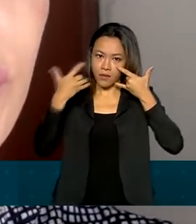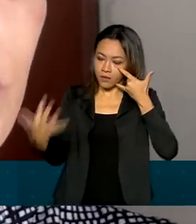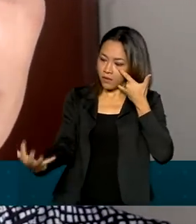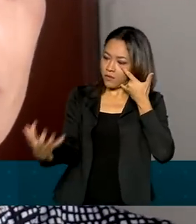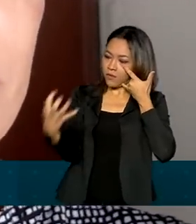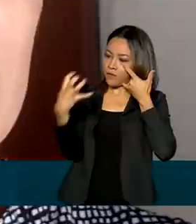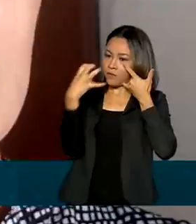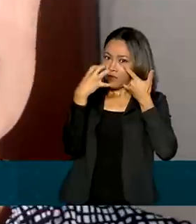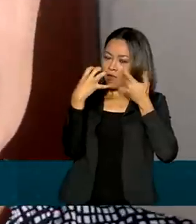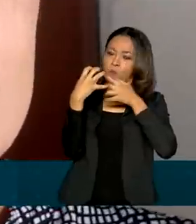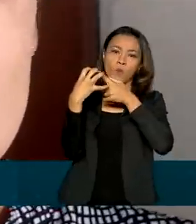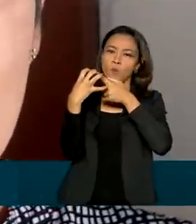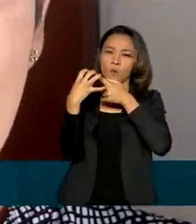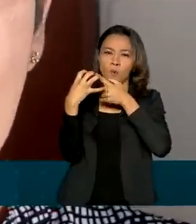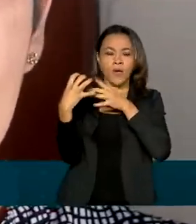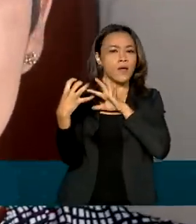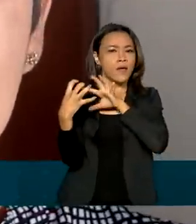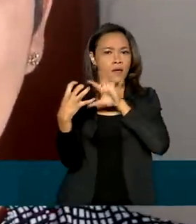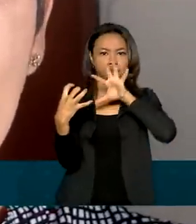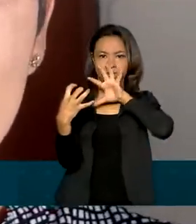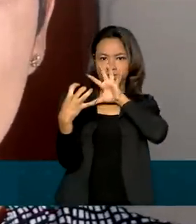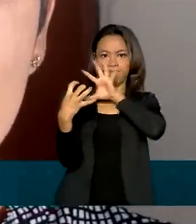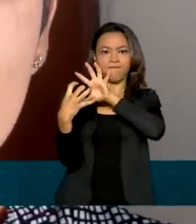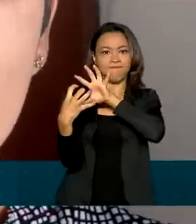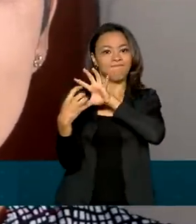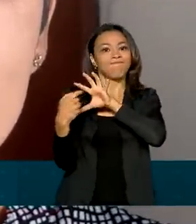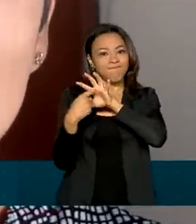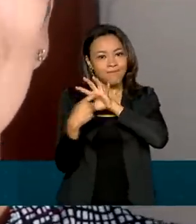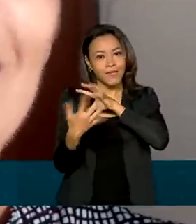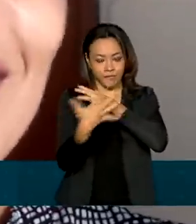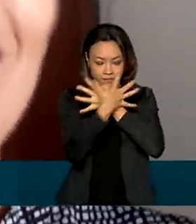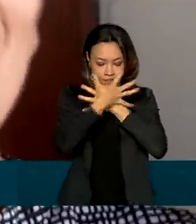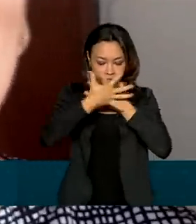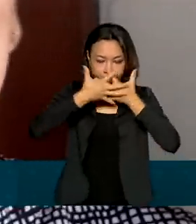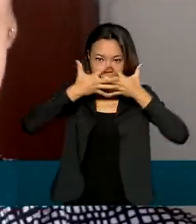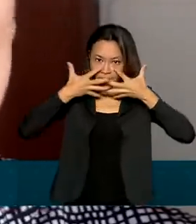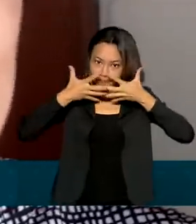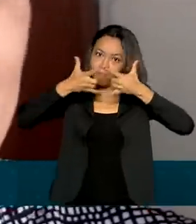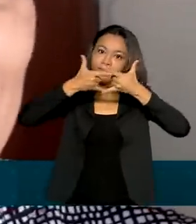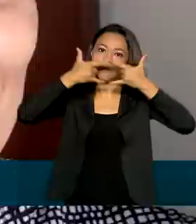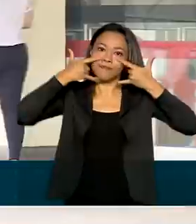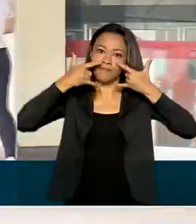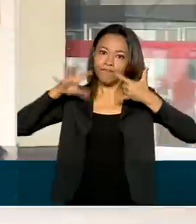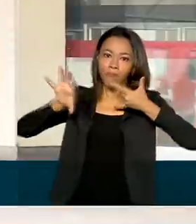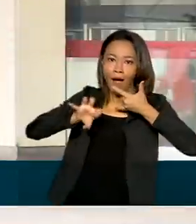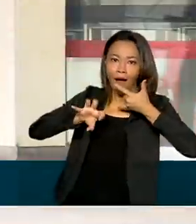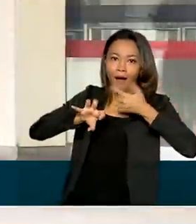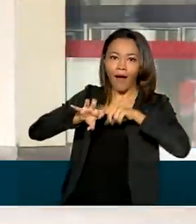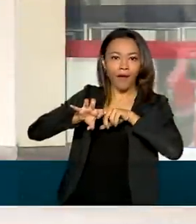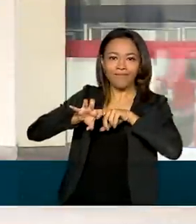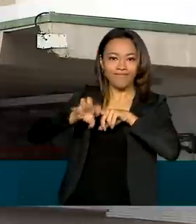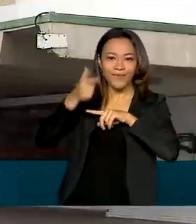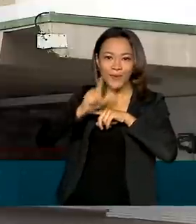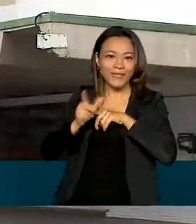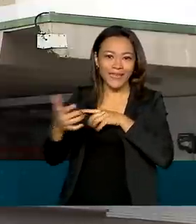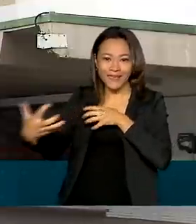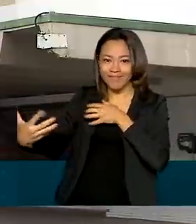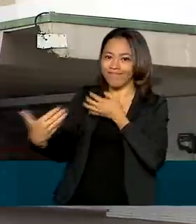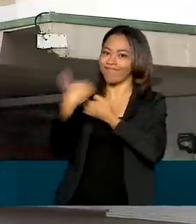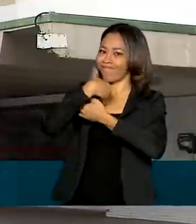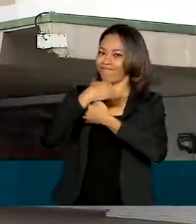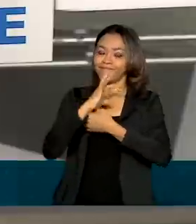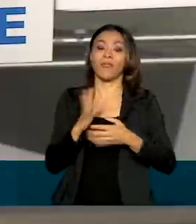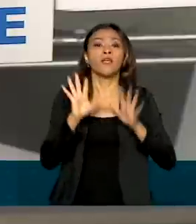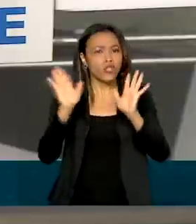sofre uma interação com essa nanopartícula de quitosana e é inativado. A máscara já está na fase final